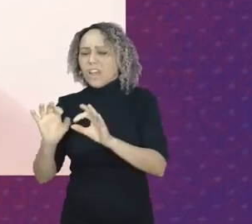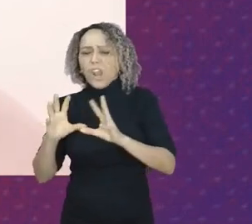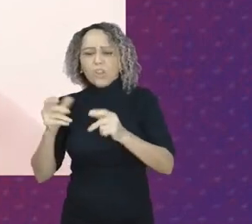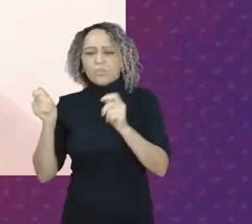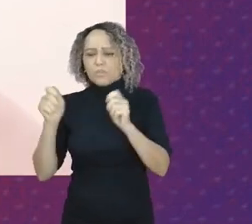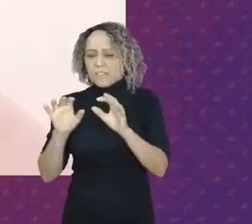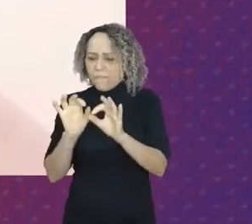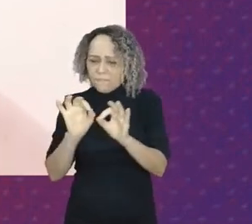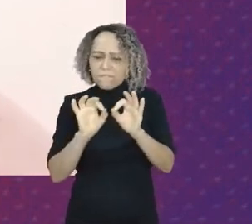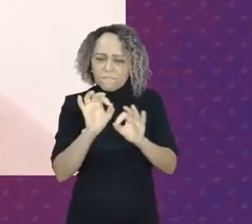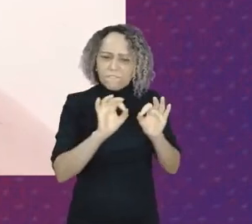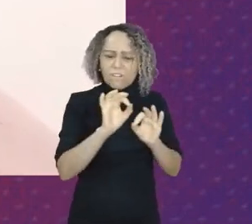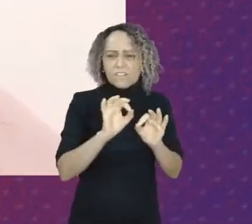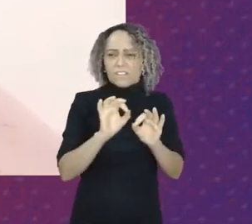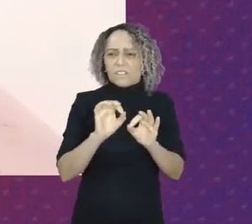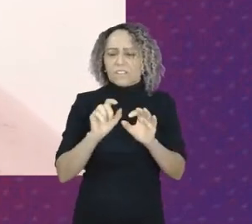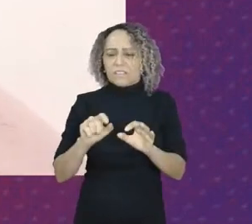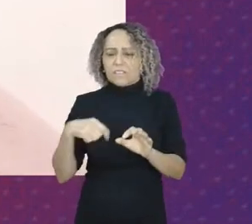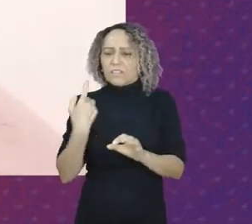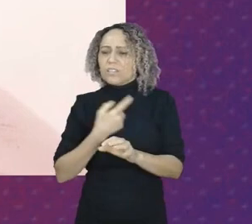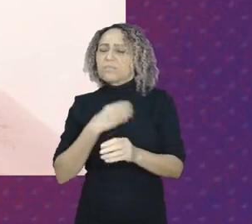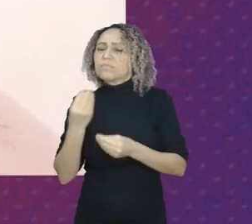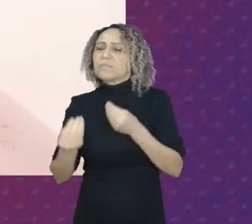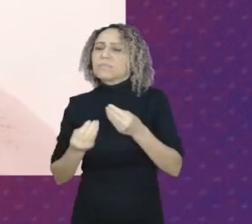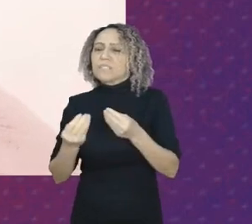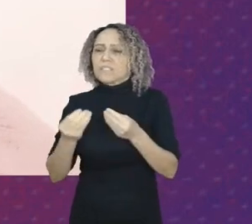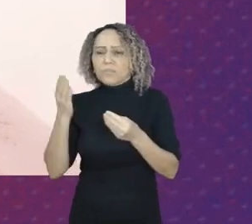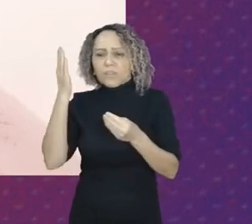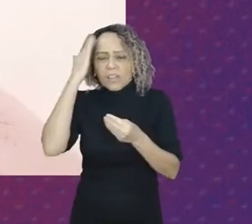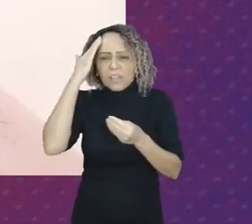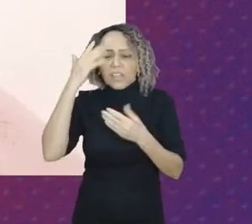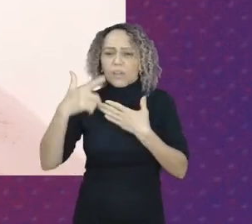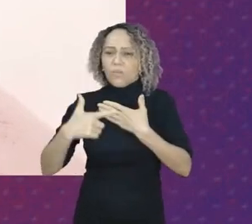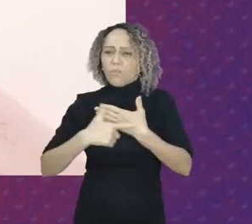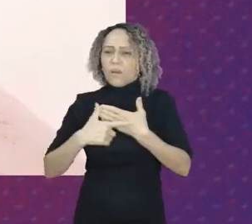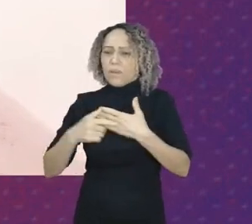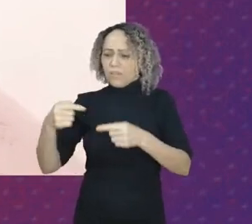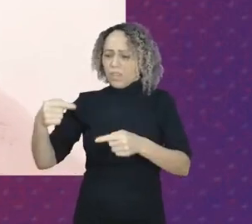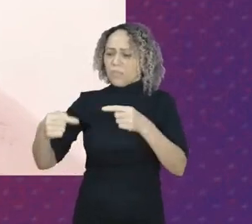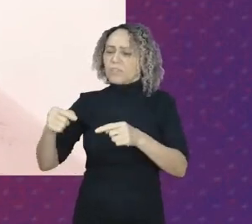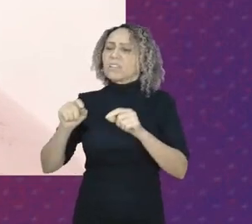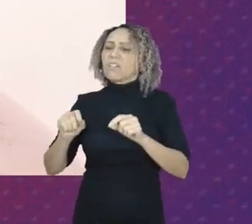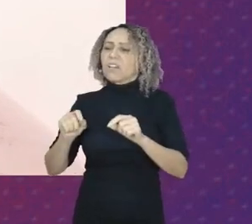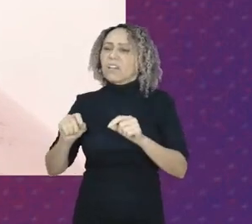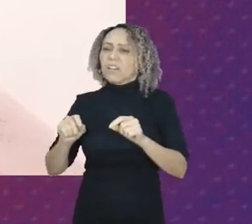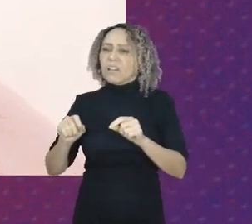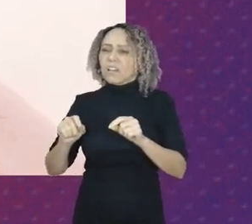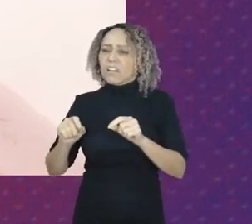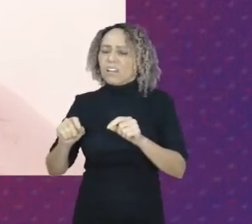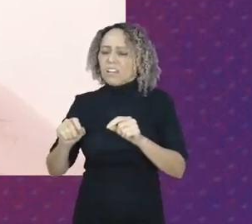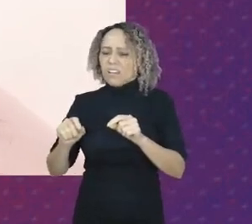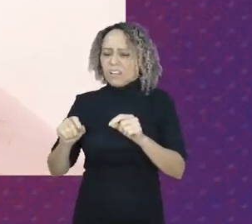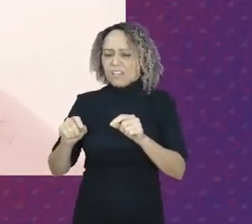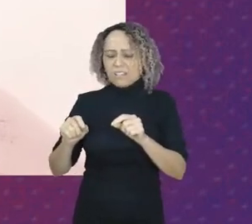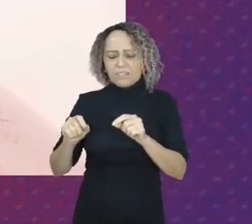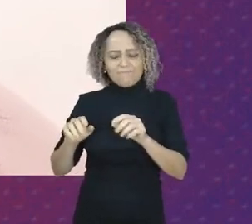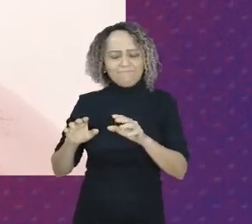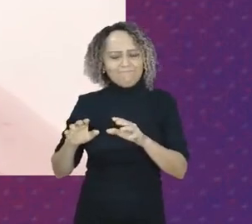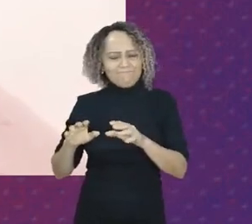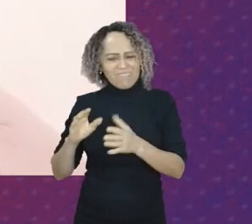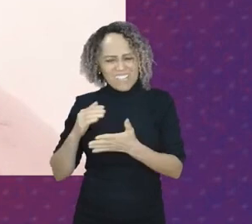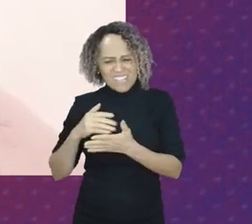organização nós precisamos desmistificar que o papel da política na sociedade é um papel chato